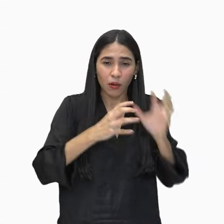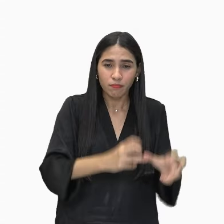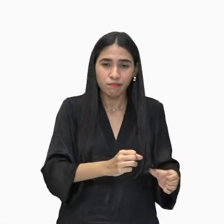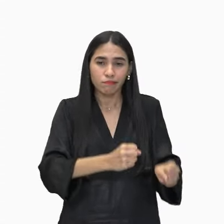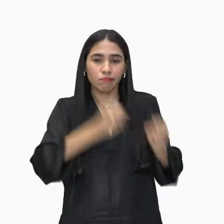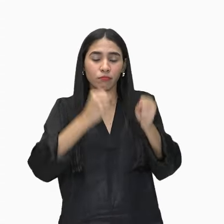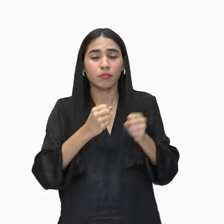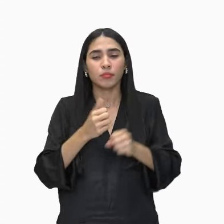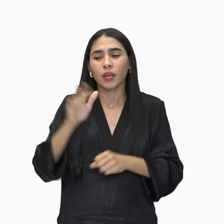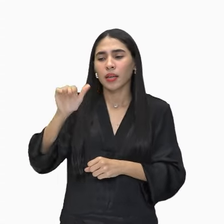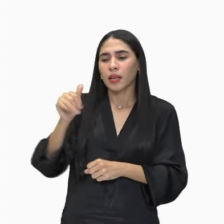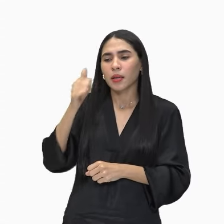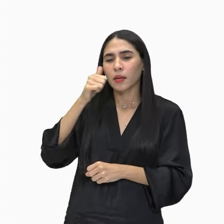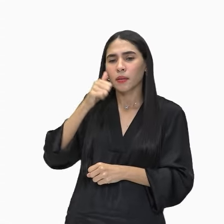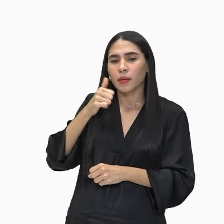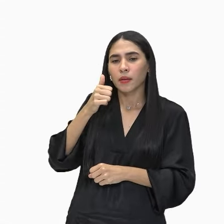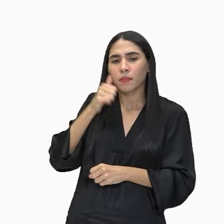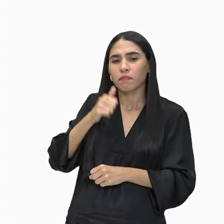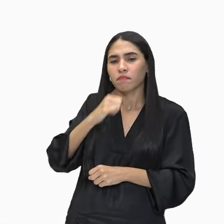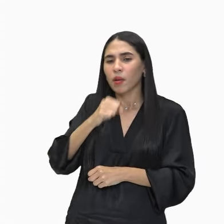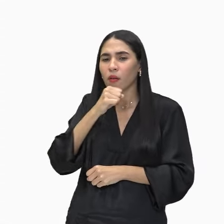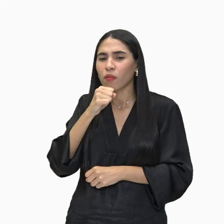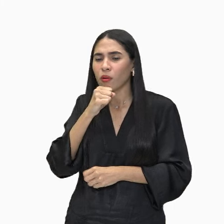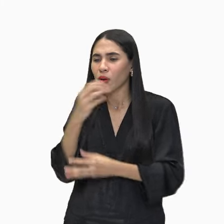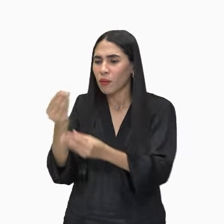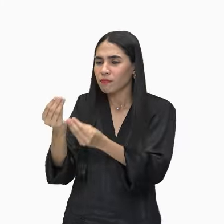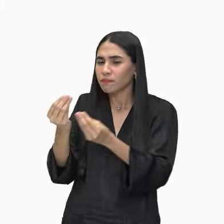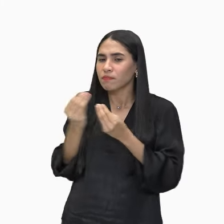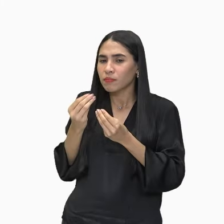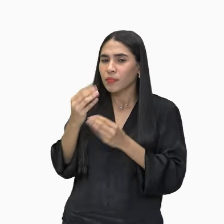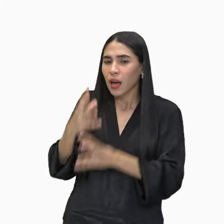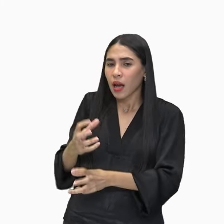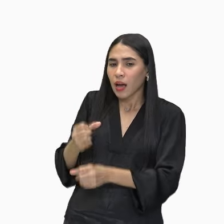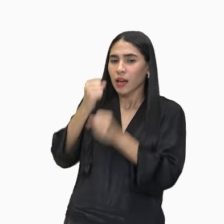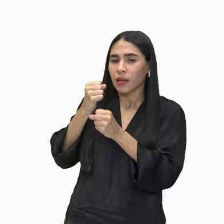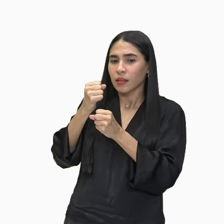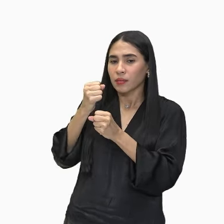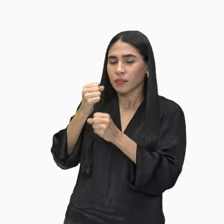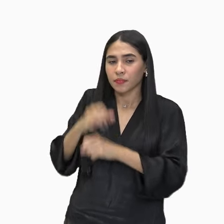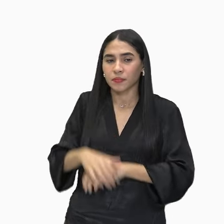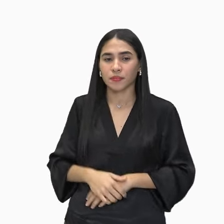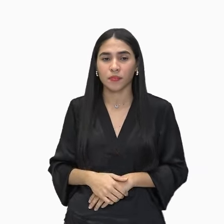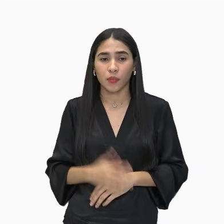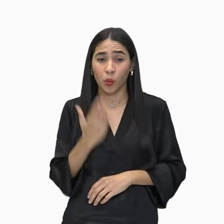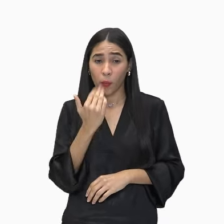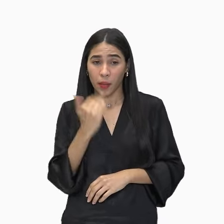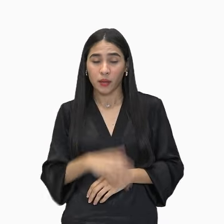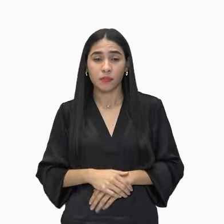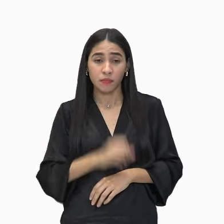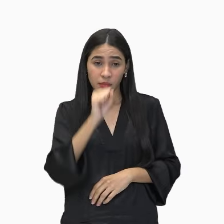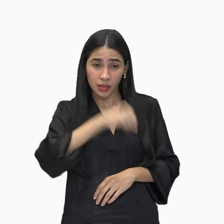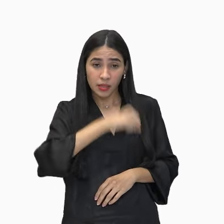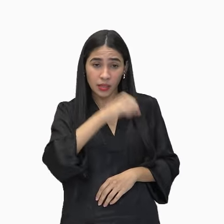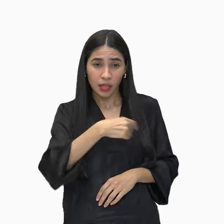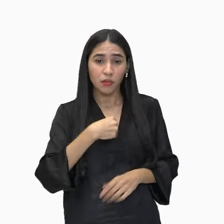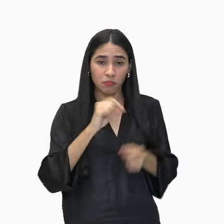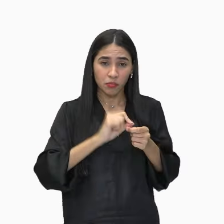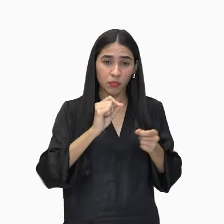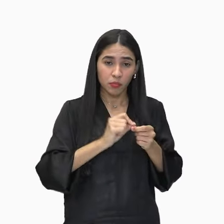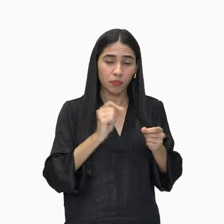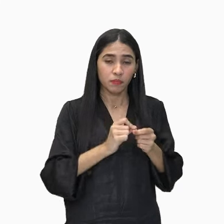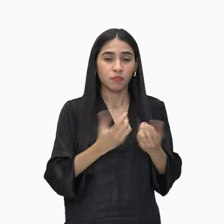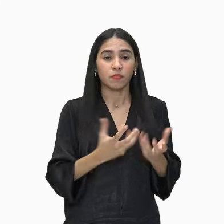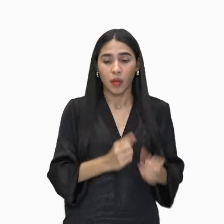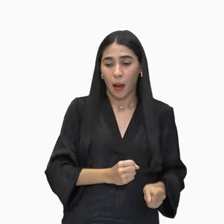Minha avó, dá aipim para mim comer? Nesse caso é macaxeira, né? Sim, cotia fez. Deu